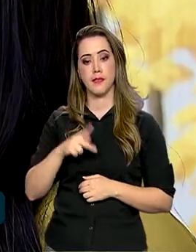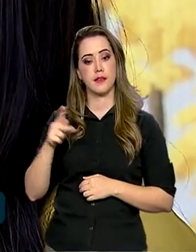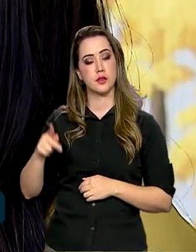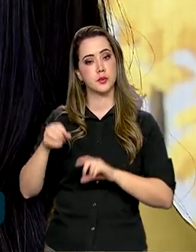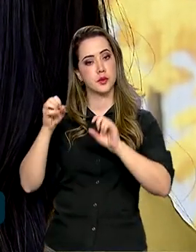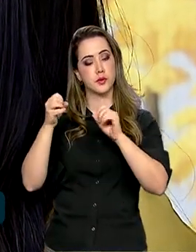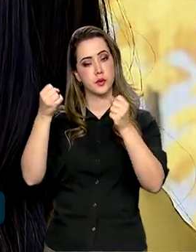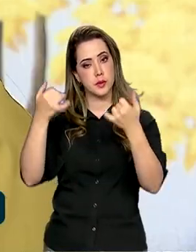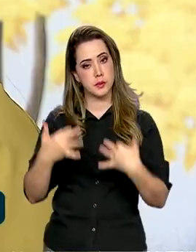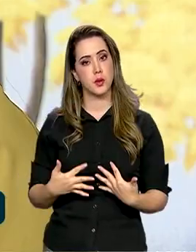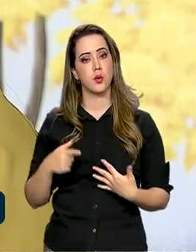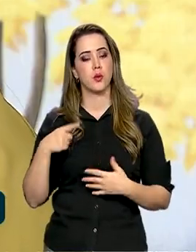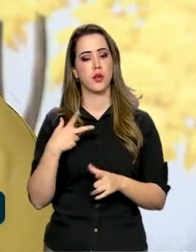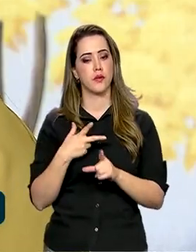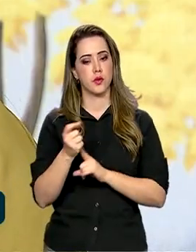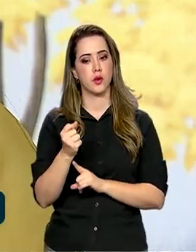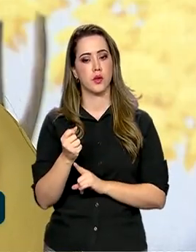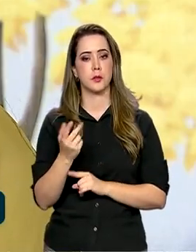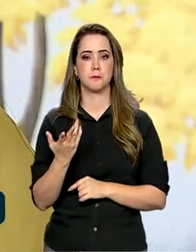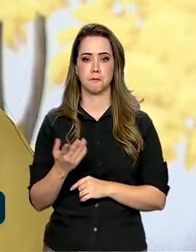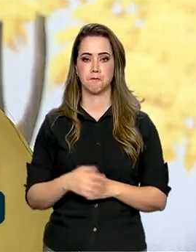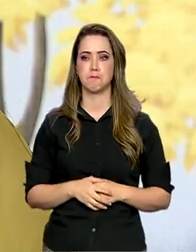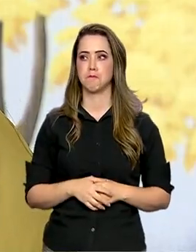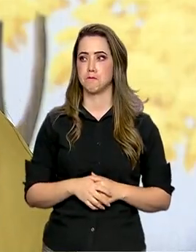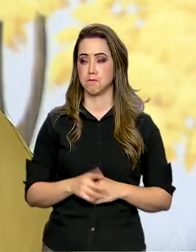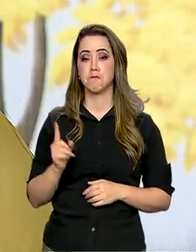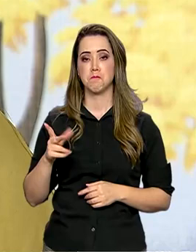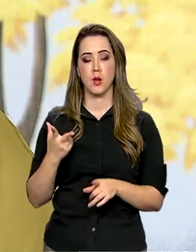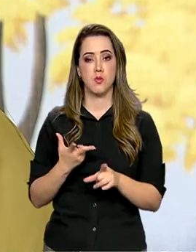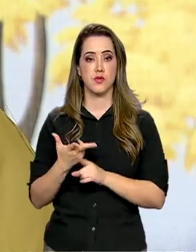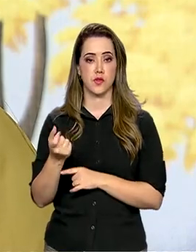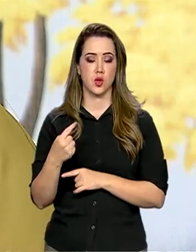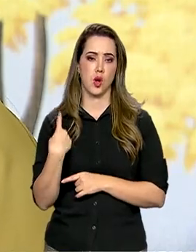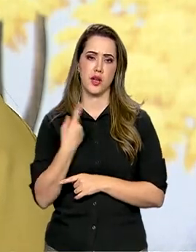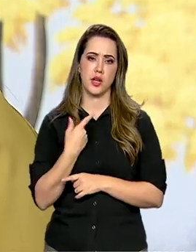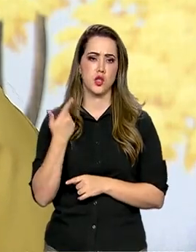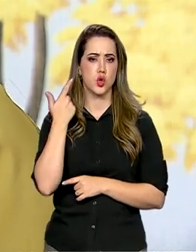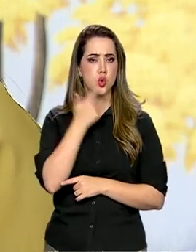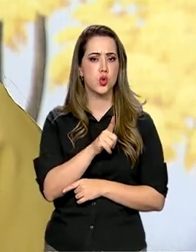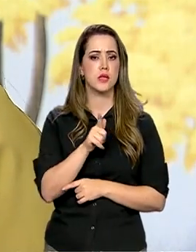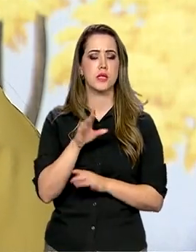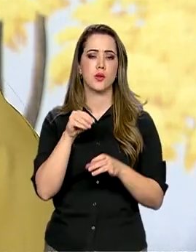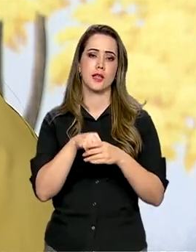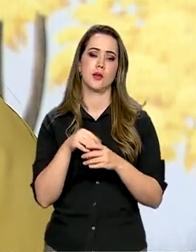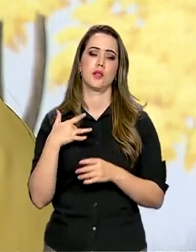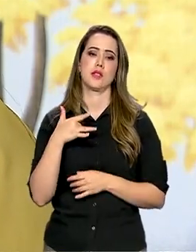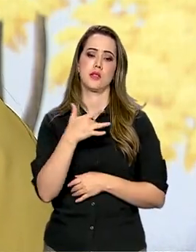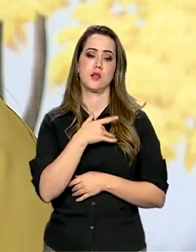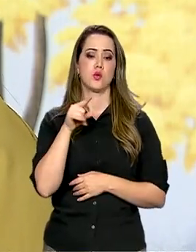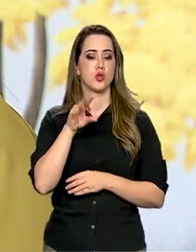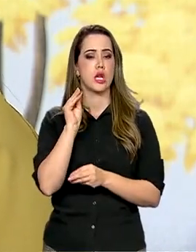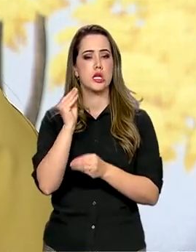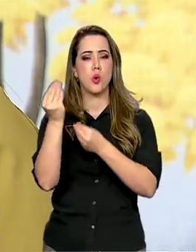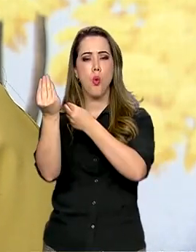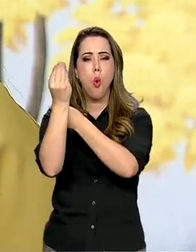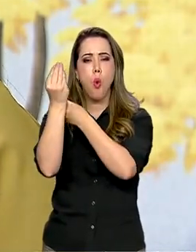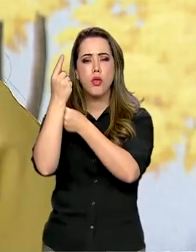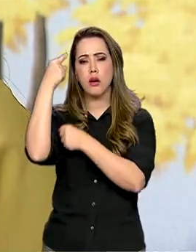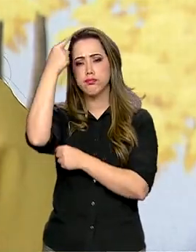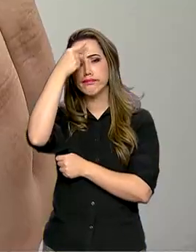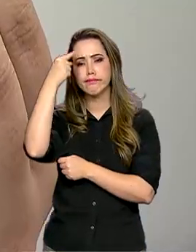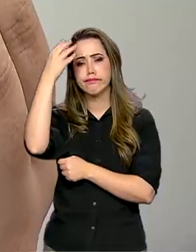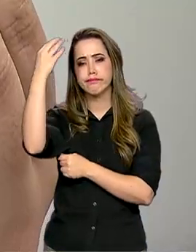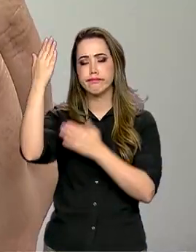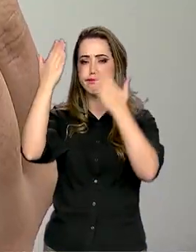conquista do programa. É uma vitória, uma grande conquista que a gente tem para a saúde, que esse tipo de cuidado venha atingir os nossos